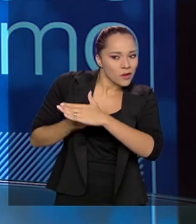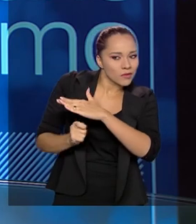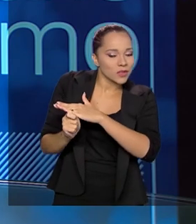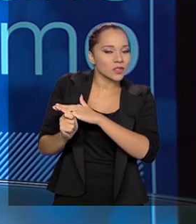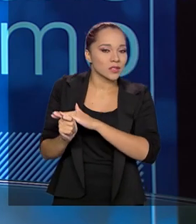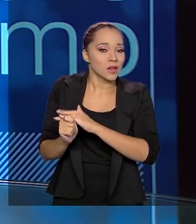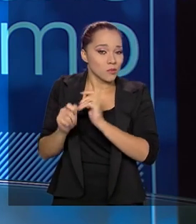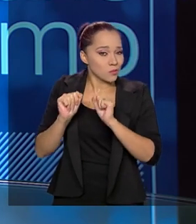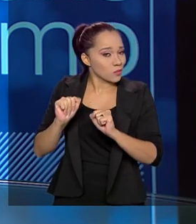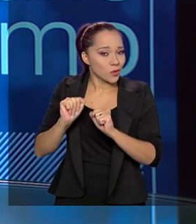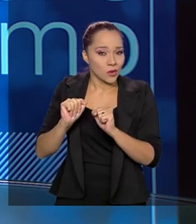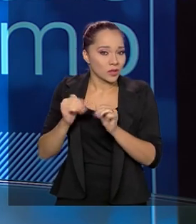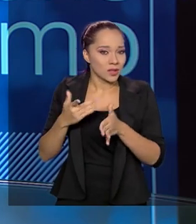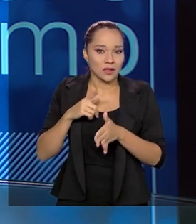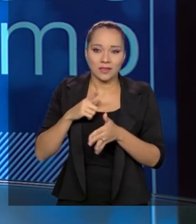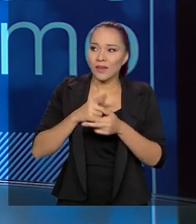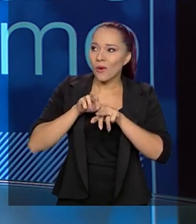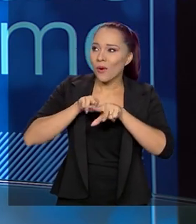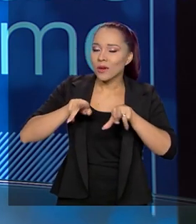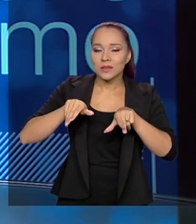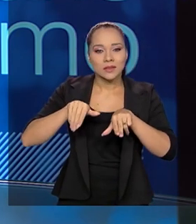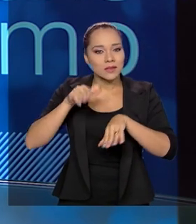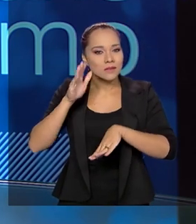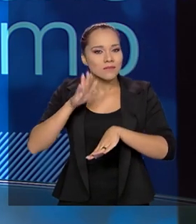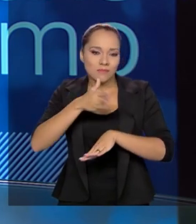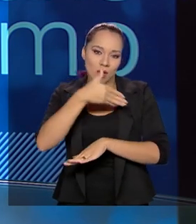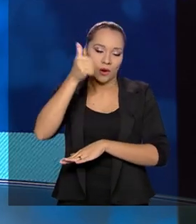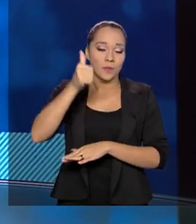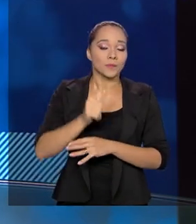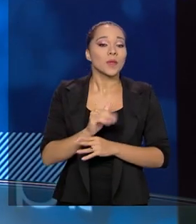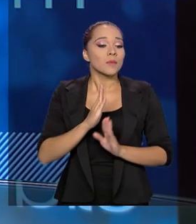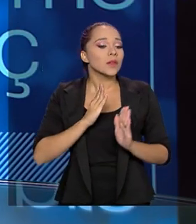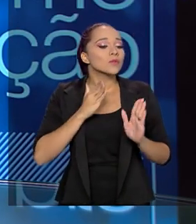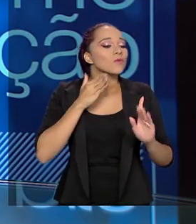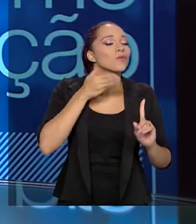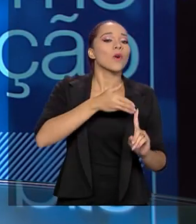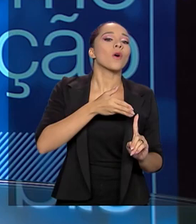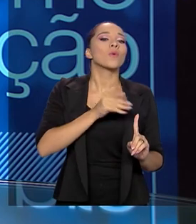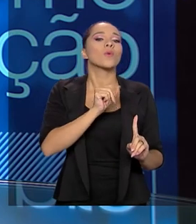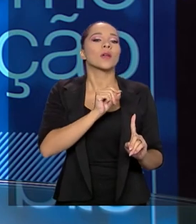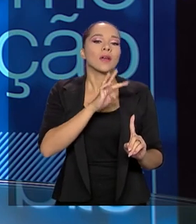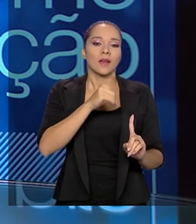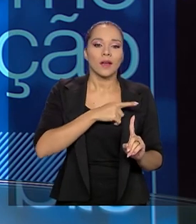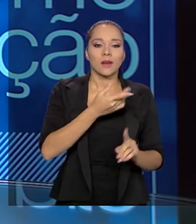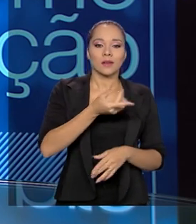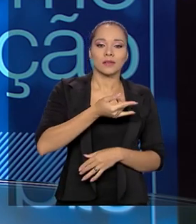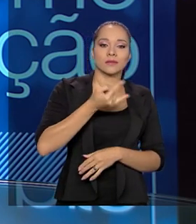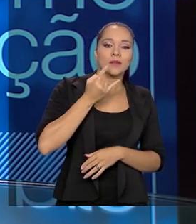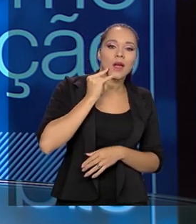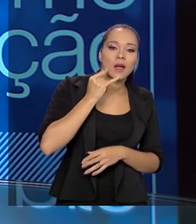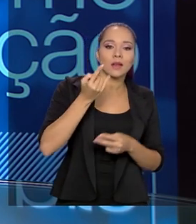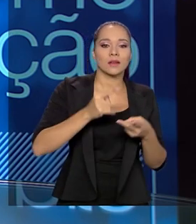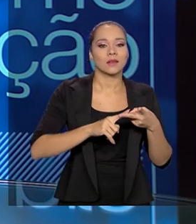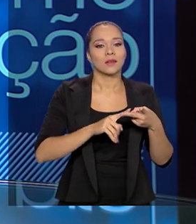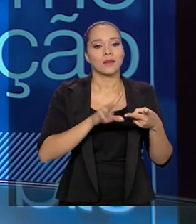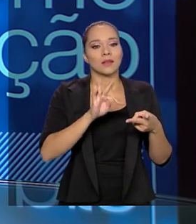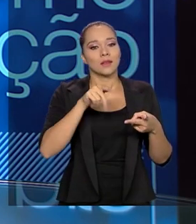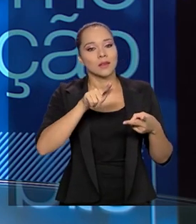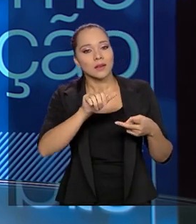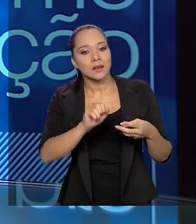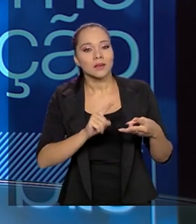sim, e podiam ter sido feitas coisas mais construtivas. O foco da Embratur antes era caipirinha, tanga